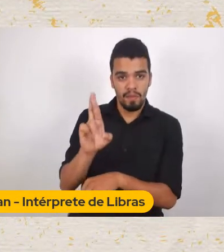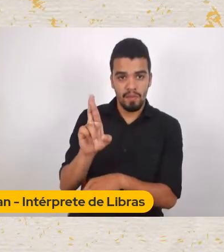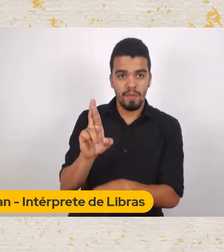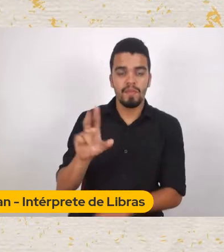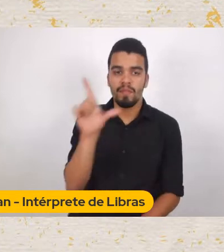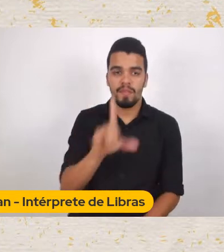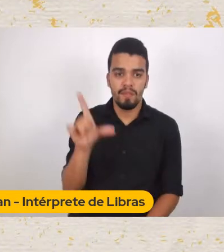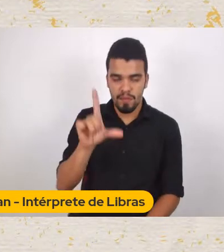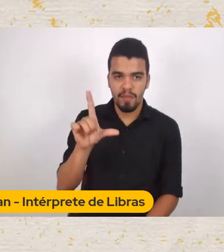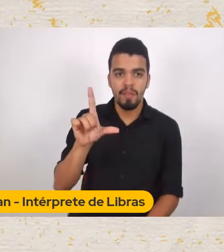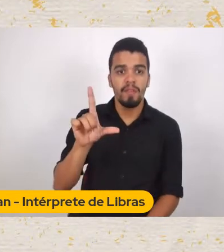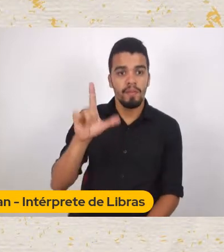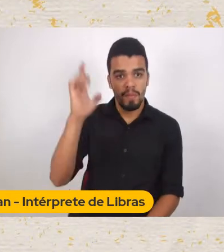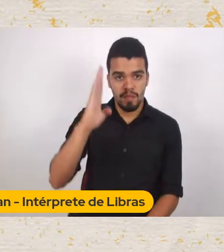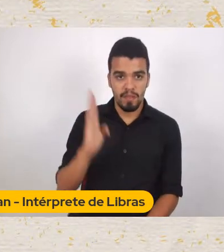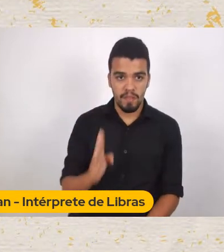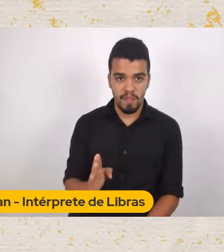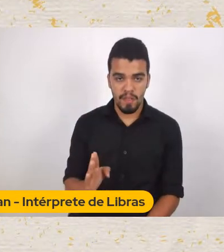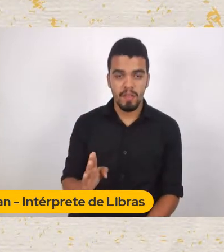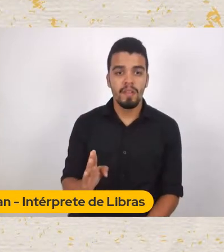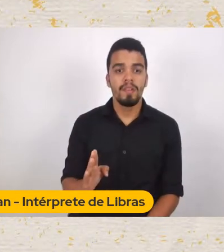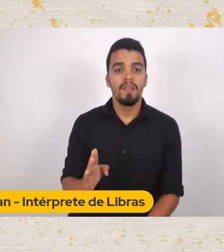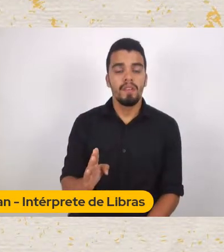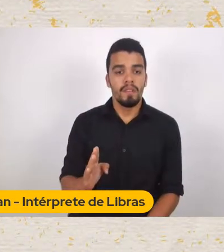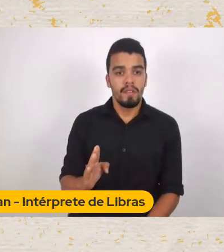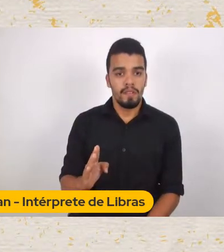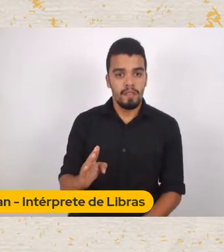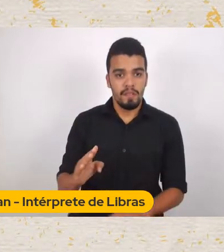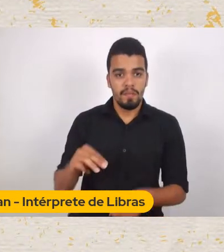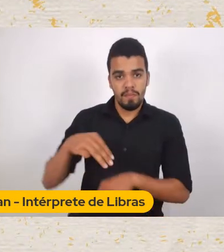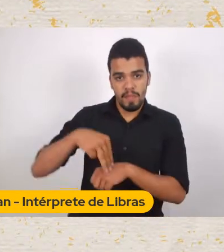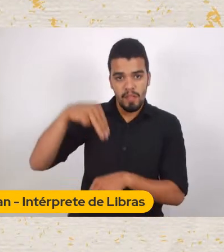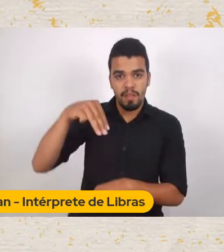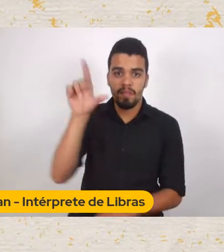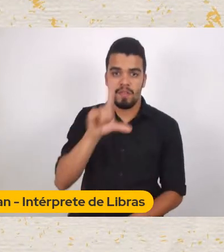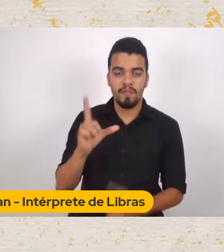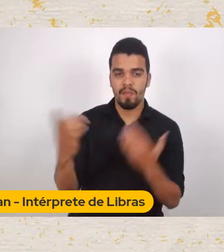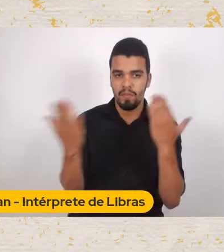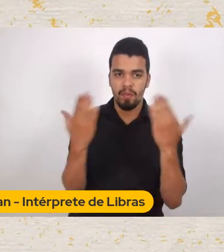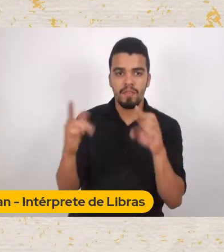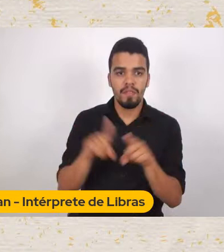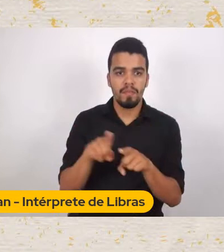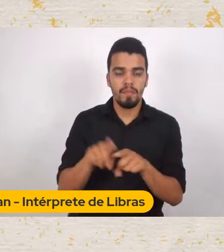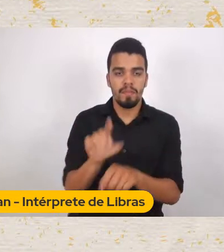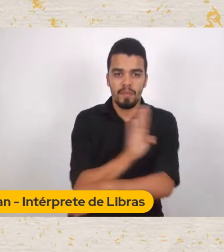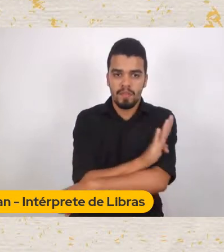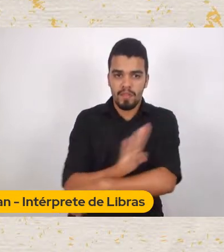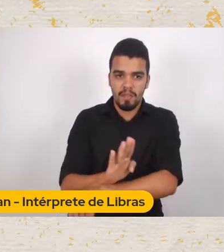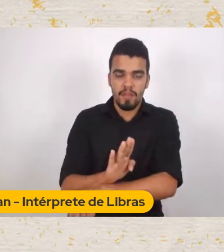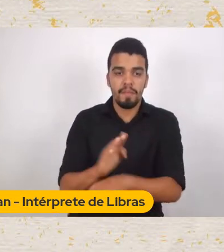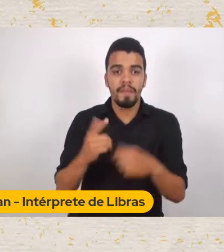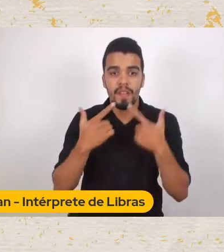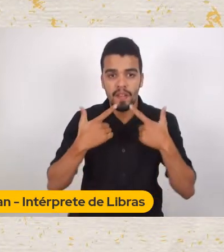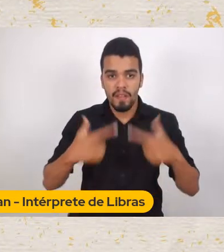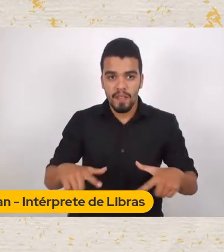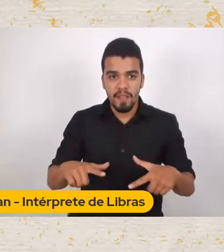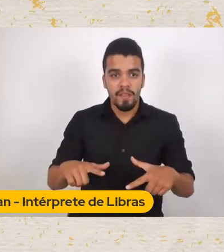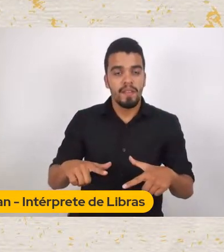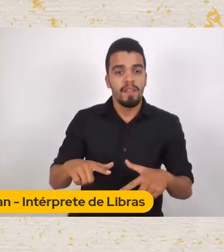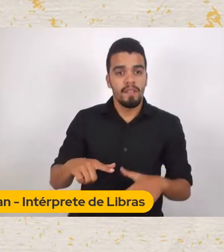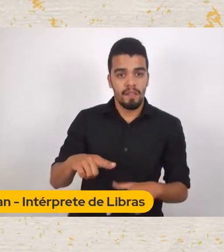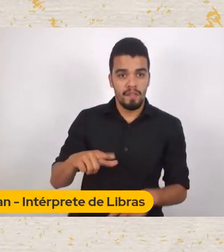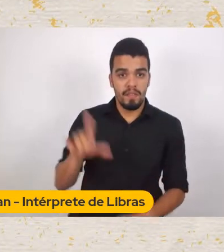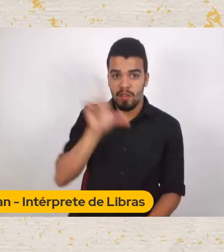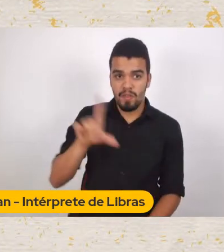luso-africana E mestre em literatura comparada Além de bacharel em língua e literatura portuguesa e espanhola Pela Universidade